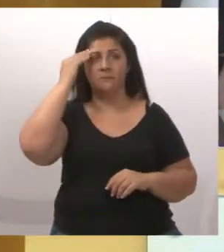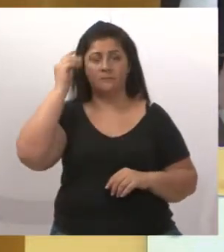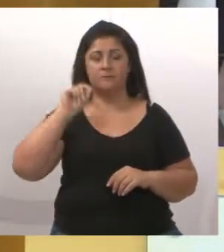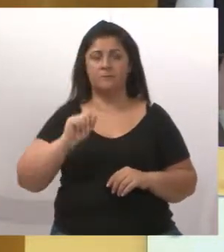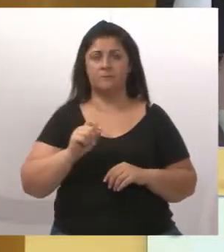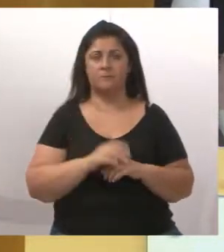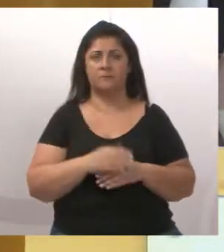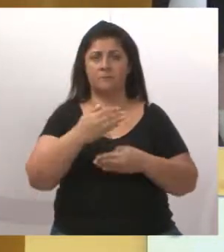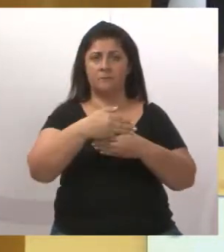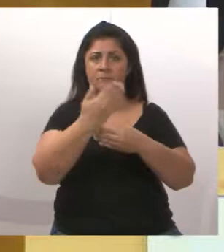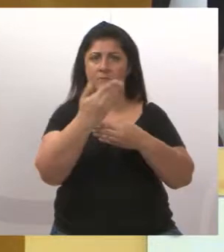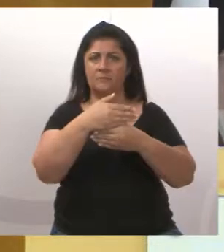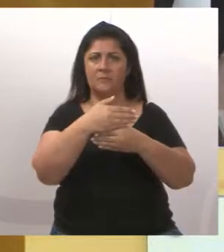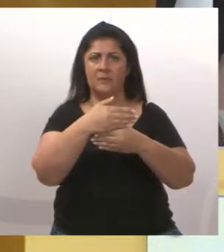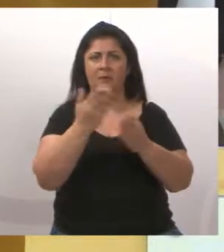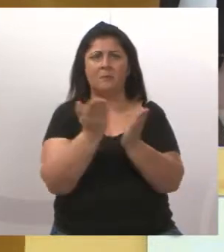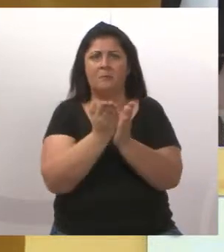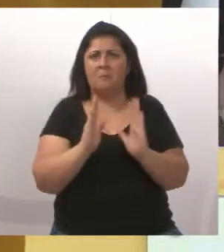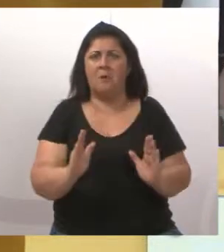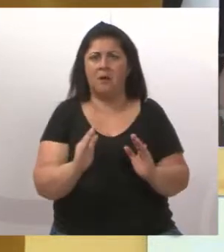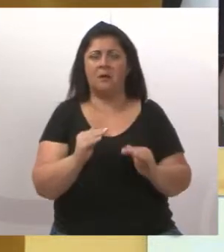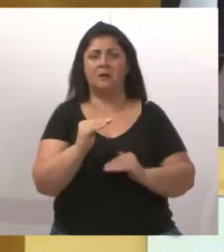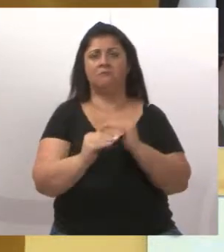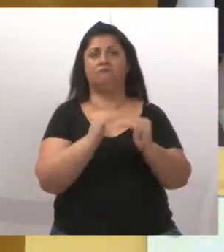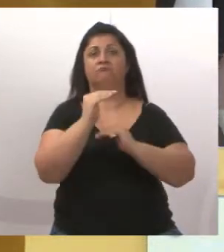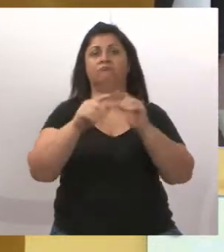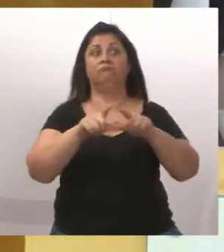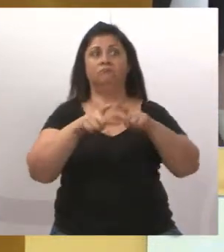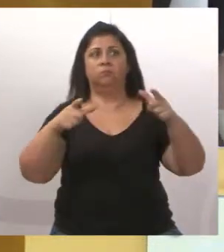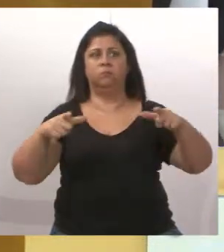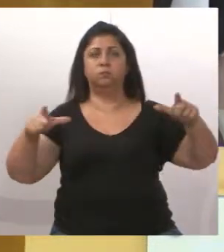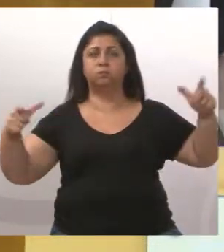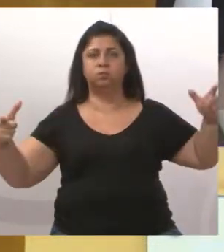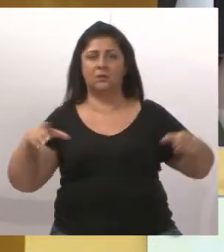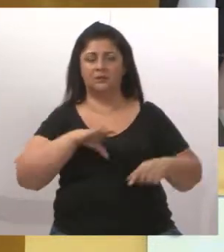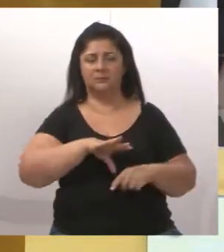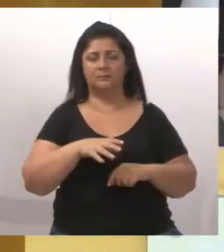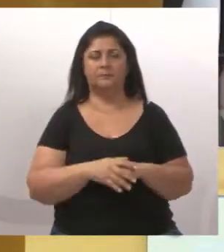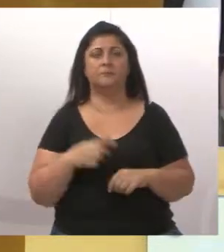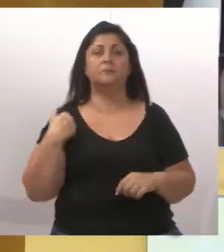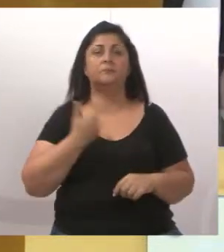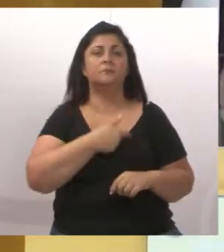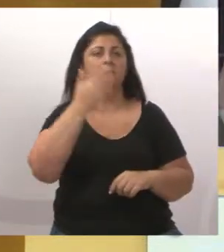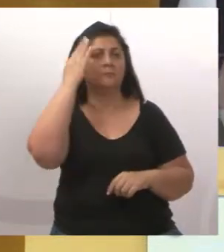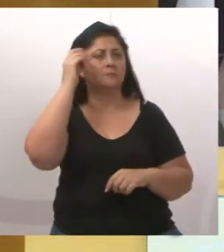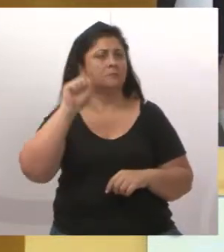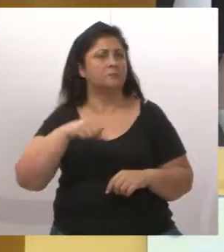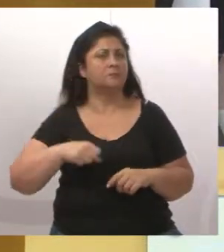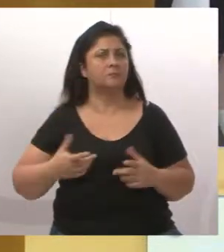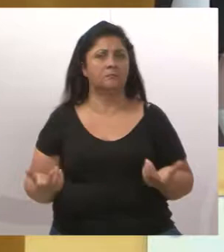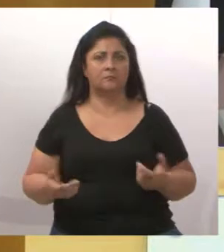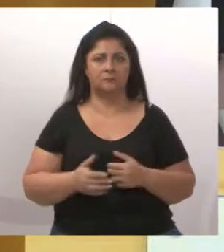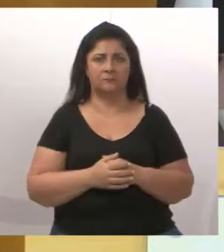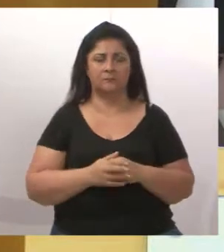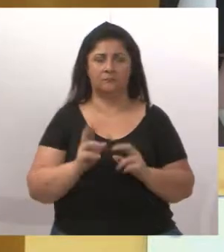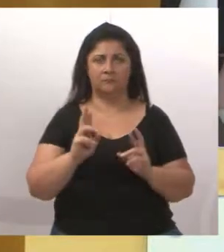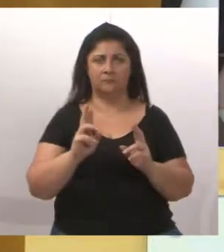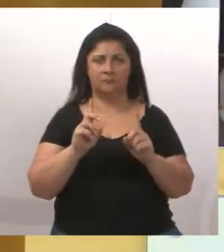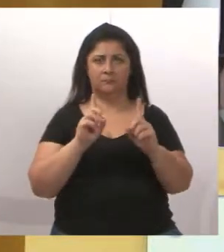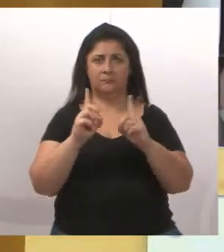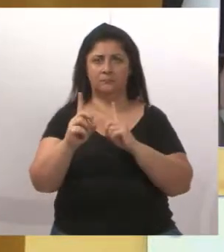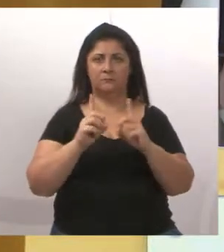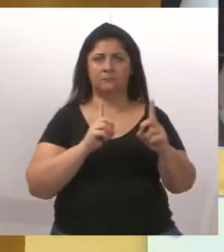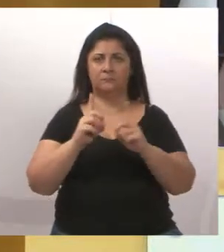o pedágio atravancou o crescimento da cidade. Nós sabemos, sim, que a rodovia Presidente